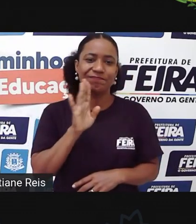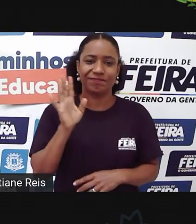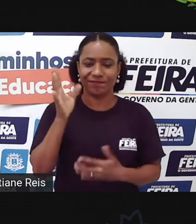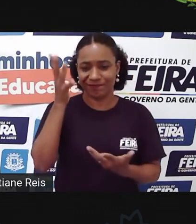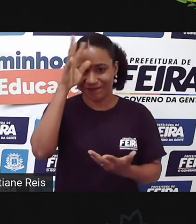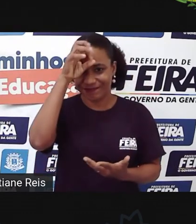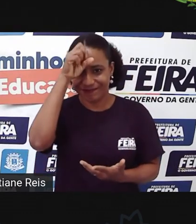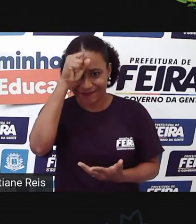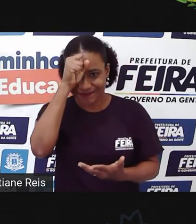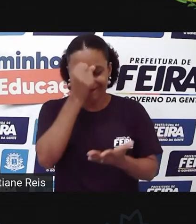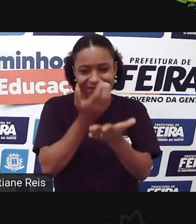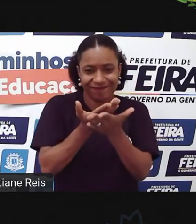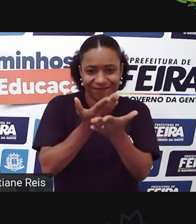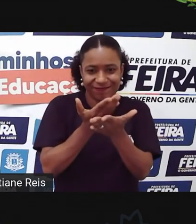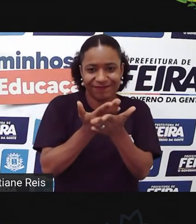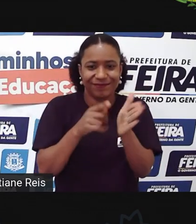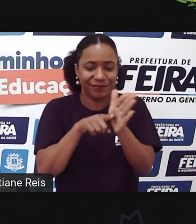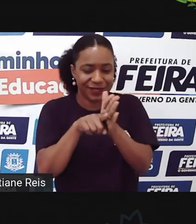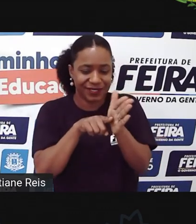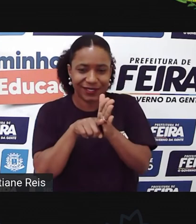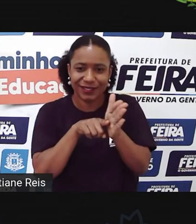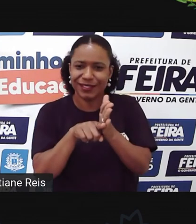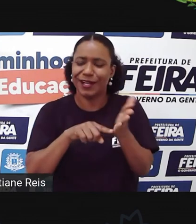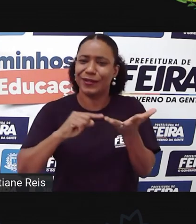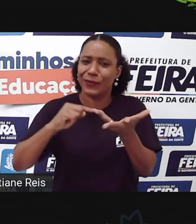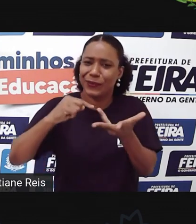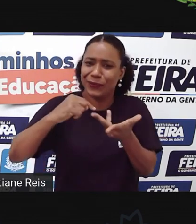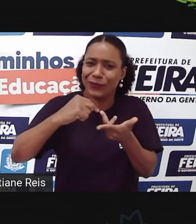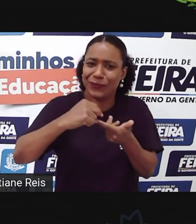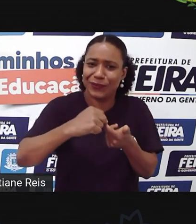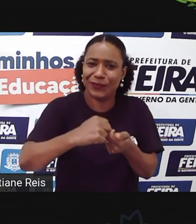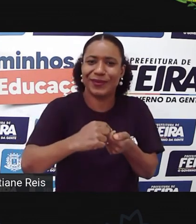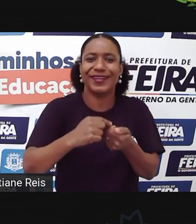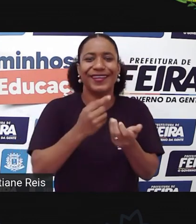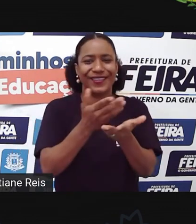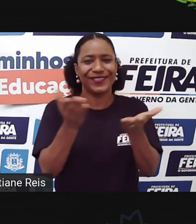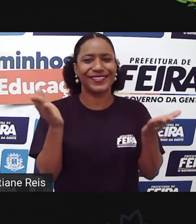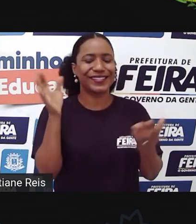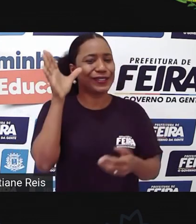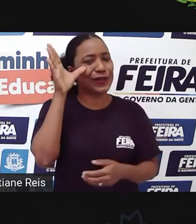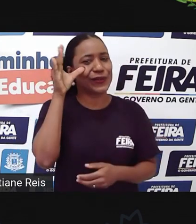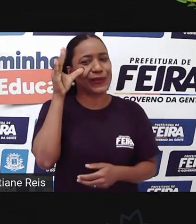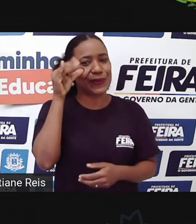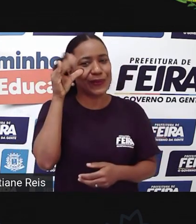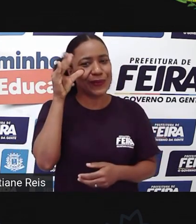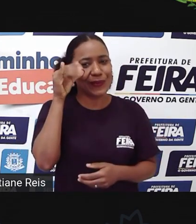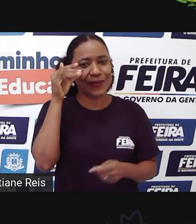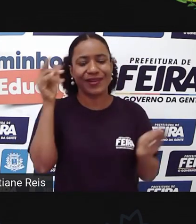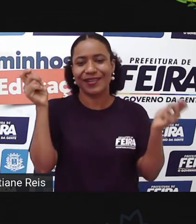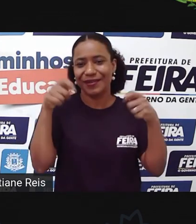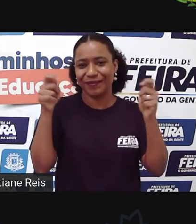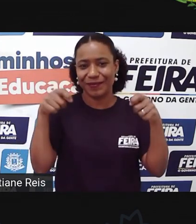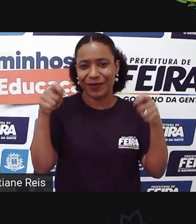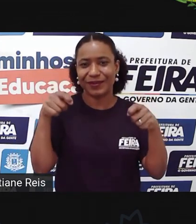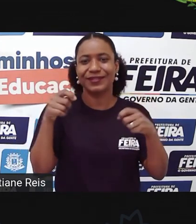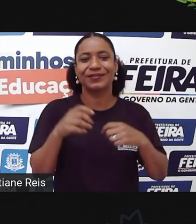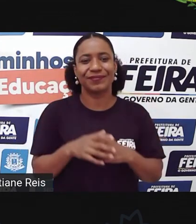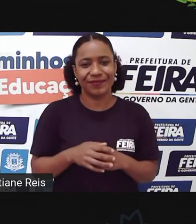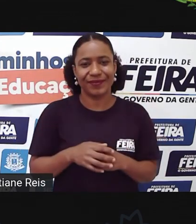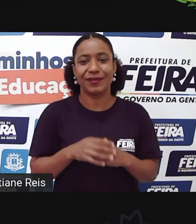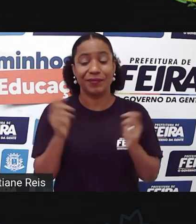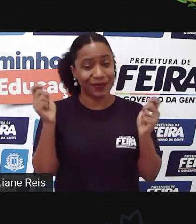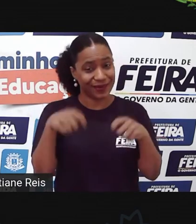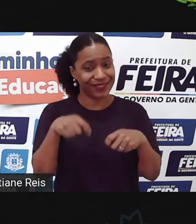né, estar estudando, tem uma série de particularidades aí, que para vocês que são curiosos, pode estar vendo, né, fazendo outras